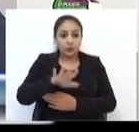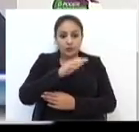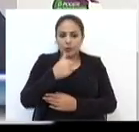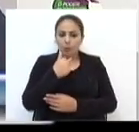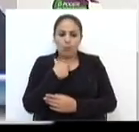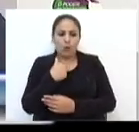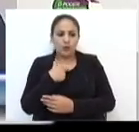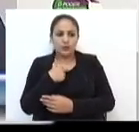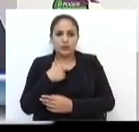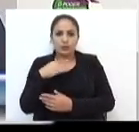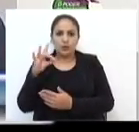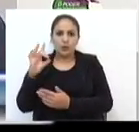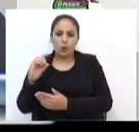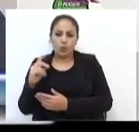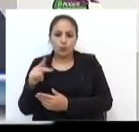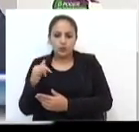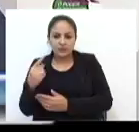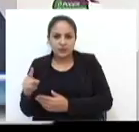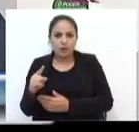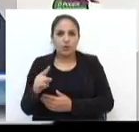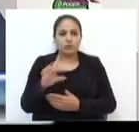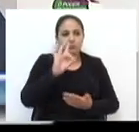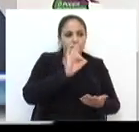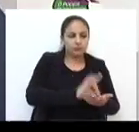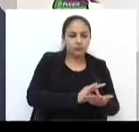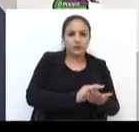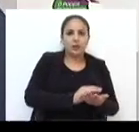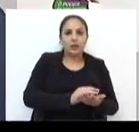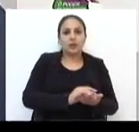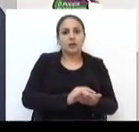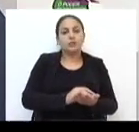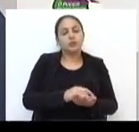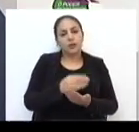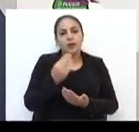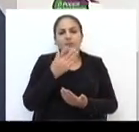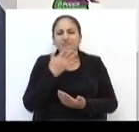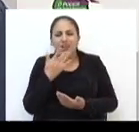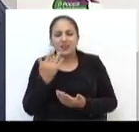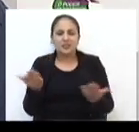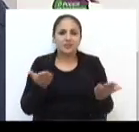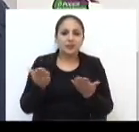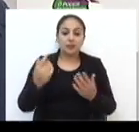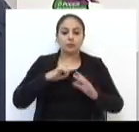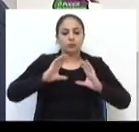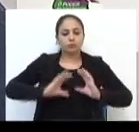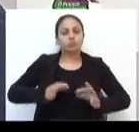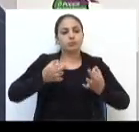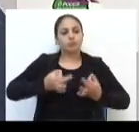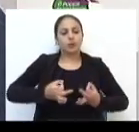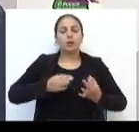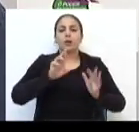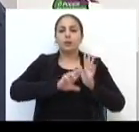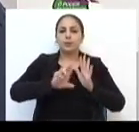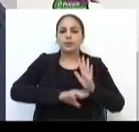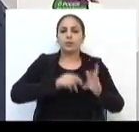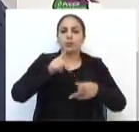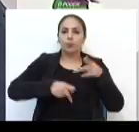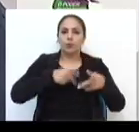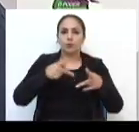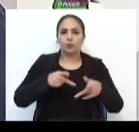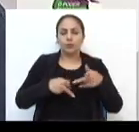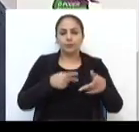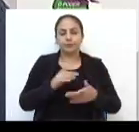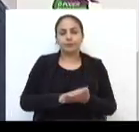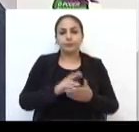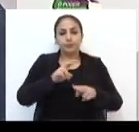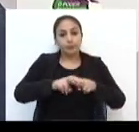ser situação ou oposição, que é fácil você colocar um dos dois. Ele tem que ter posição. Daí sim, aí ele realmente é um agente político que está representando o